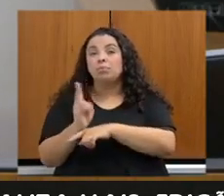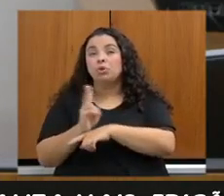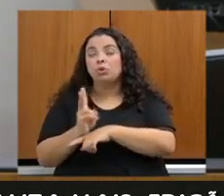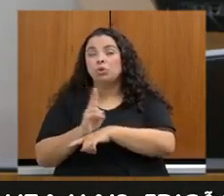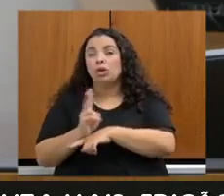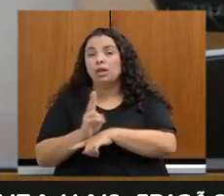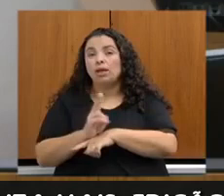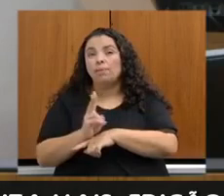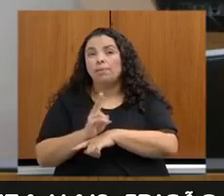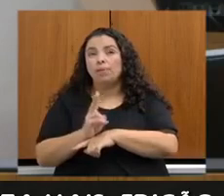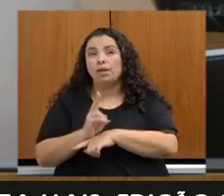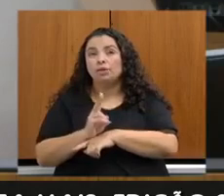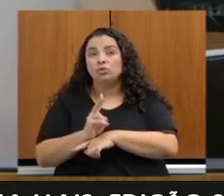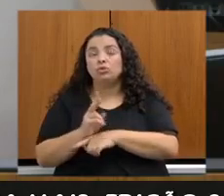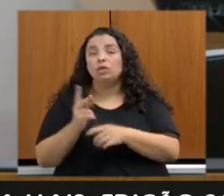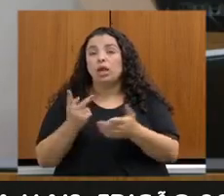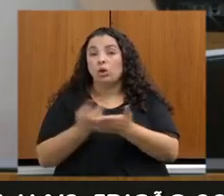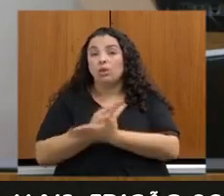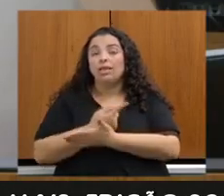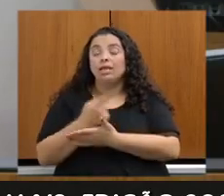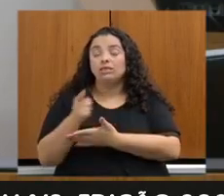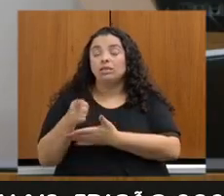realizados pelo IEF.